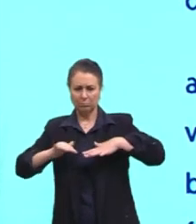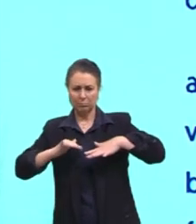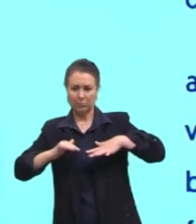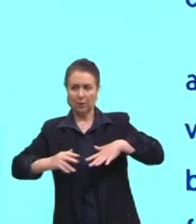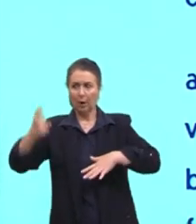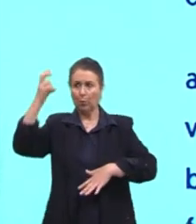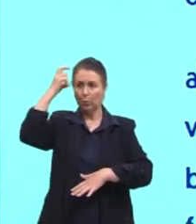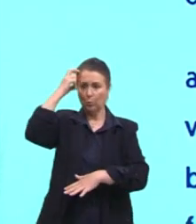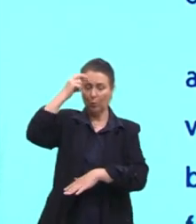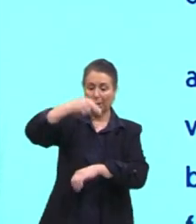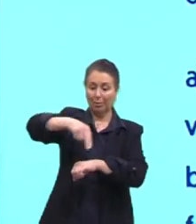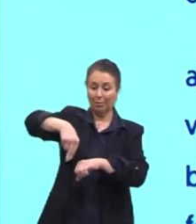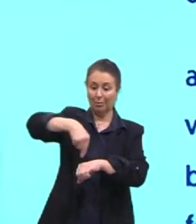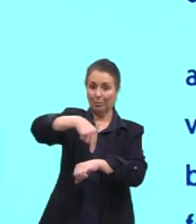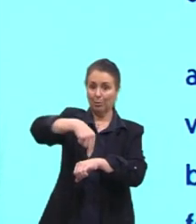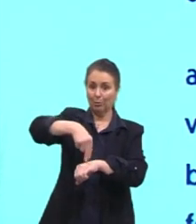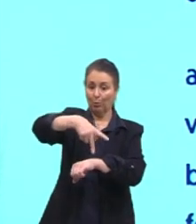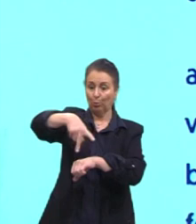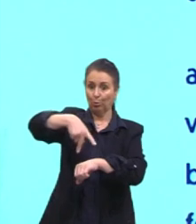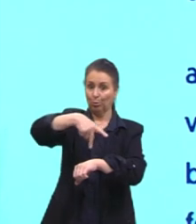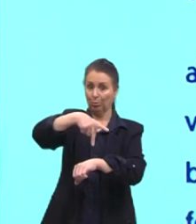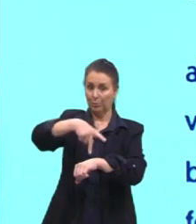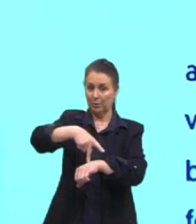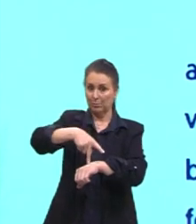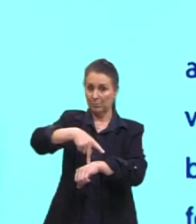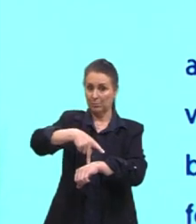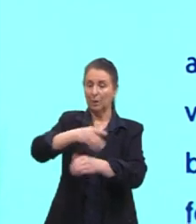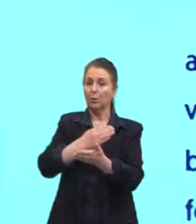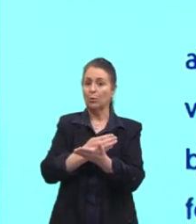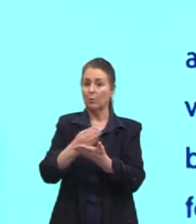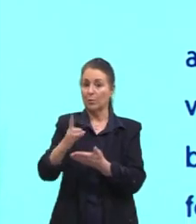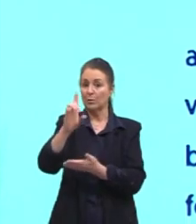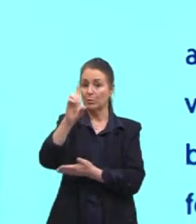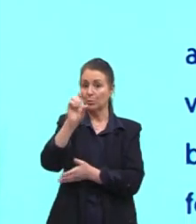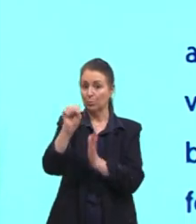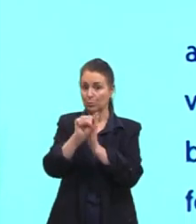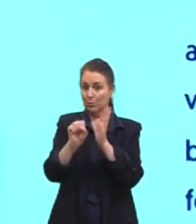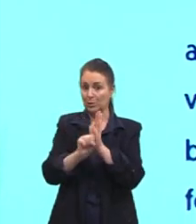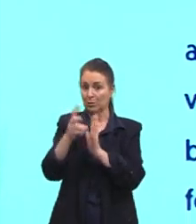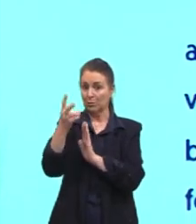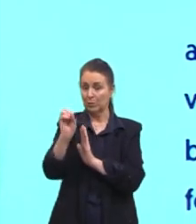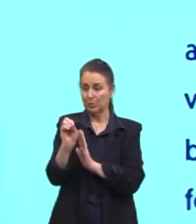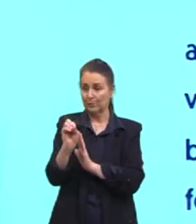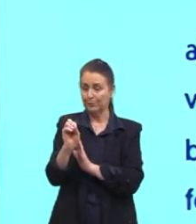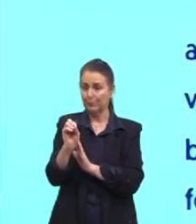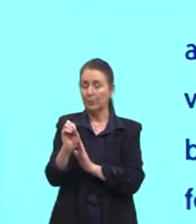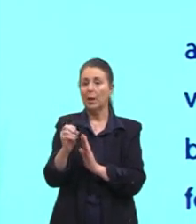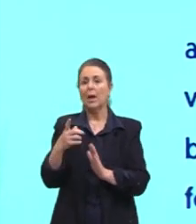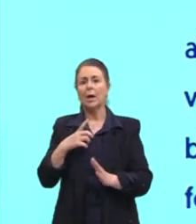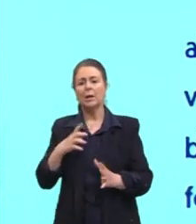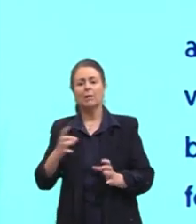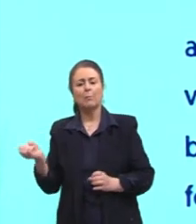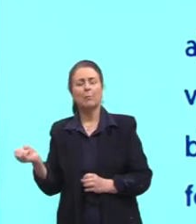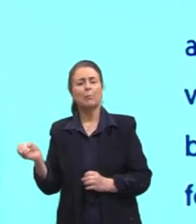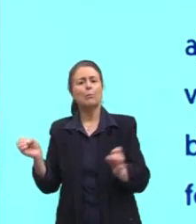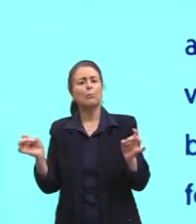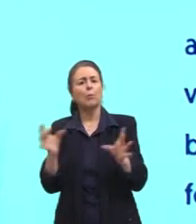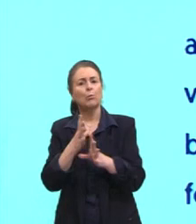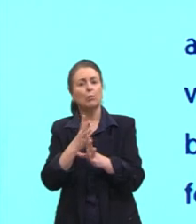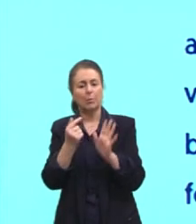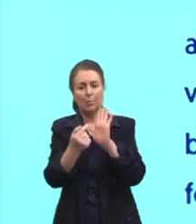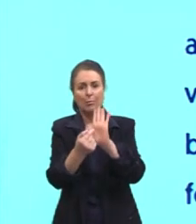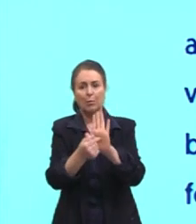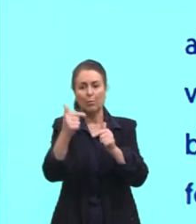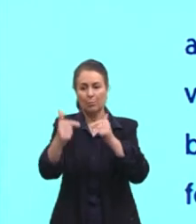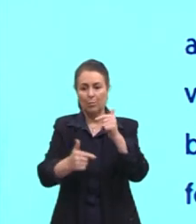do início do século XX. Elogiada por seus mestres na Europa, Anitta se considerava pronta para mostrar o seu trabalho no Brasil,